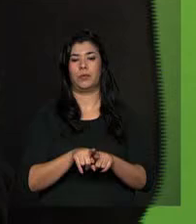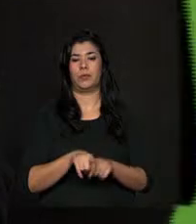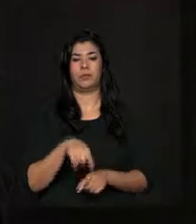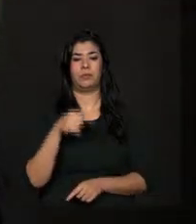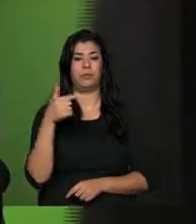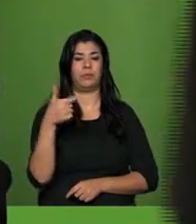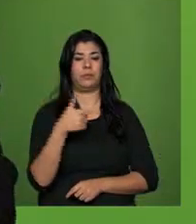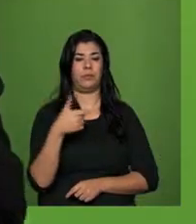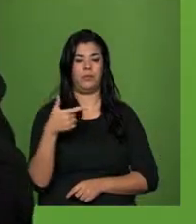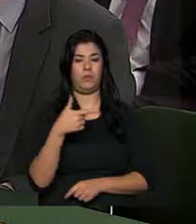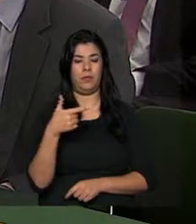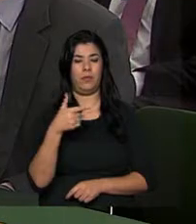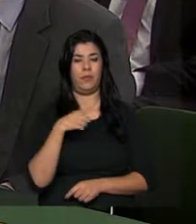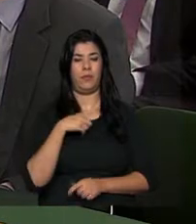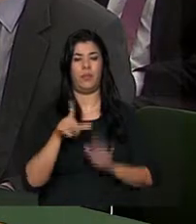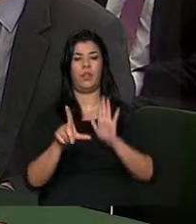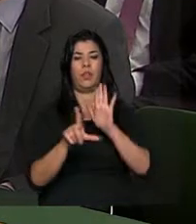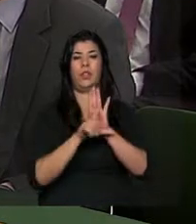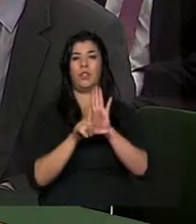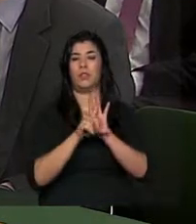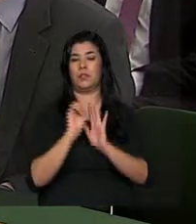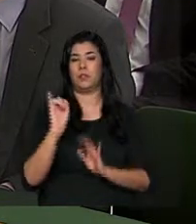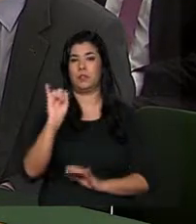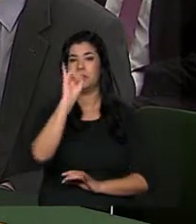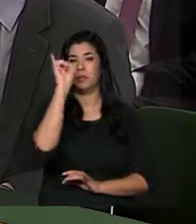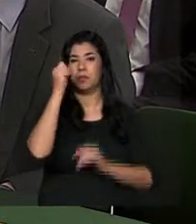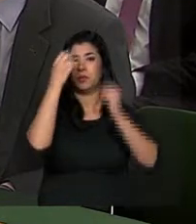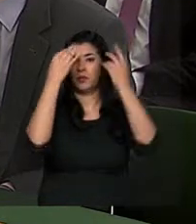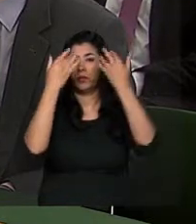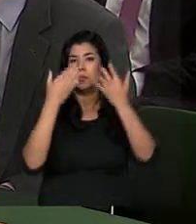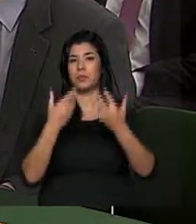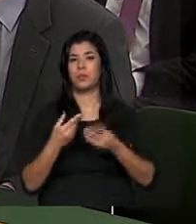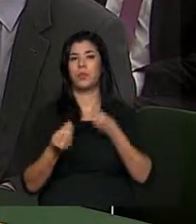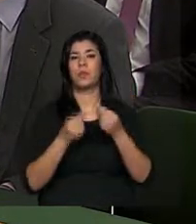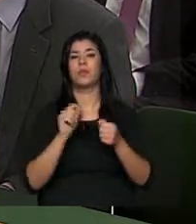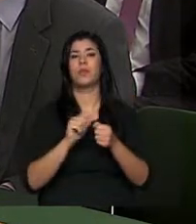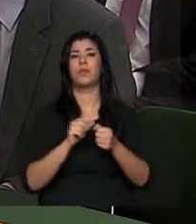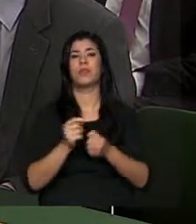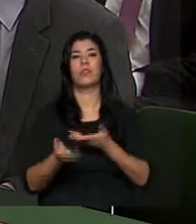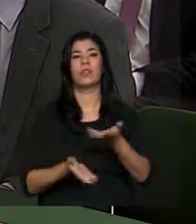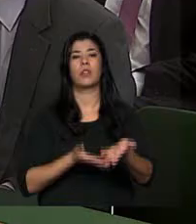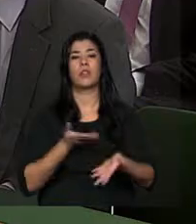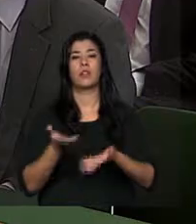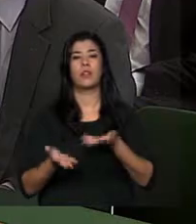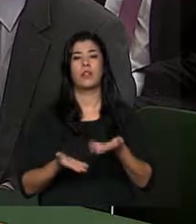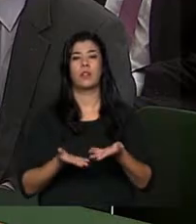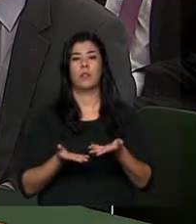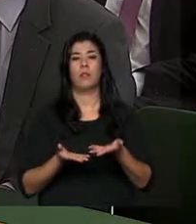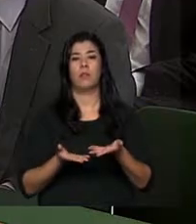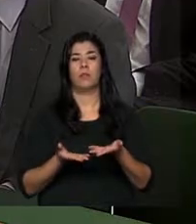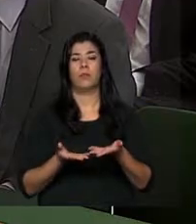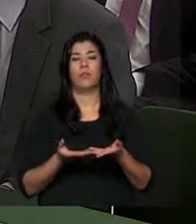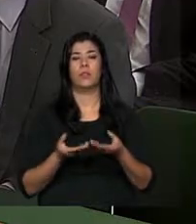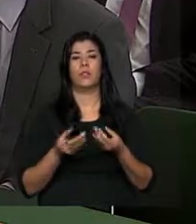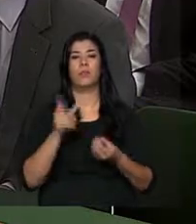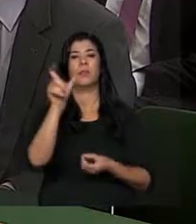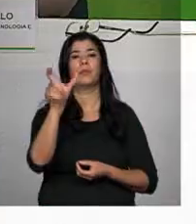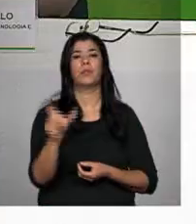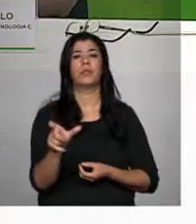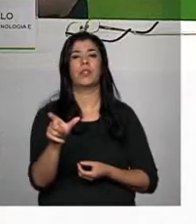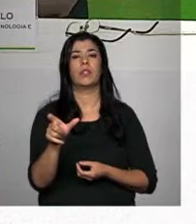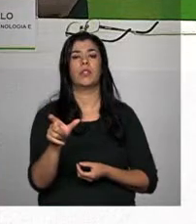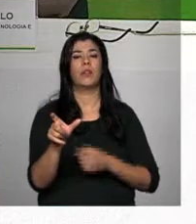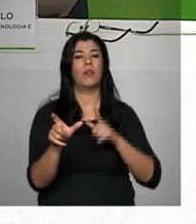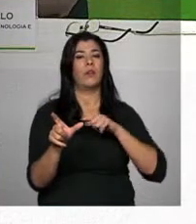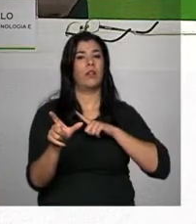patamar da lei que é importante, diz respeito à relação do uso do